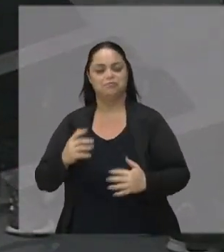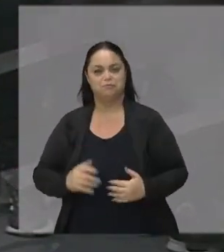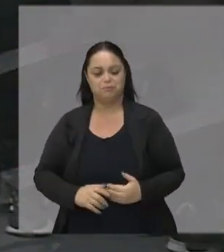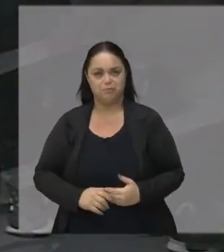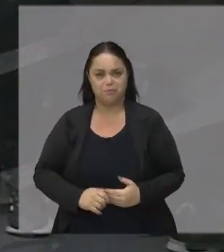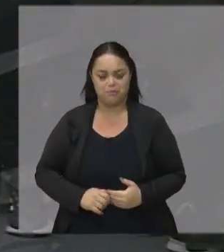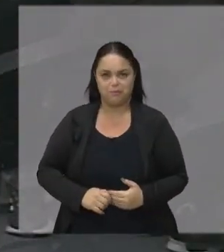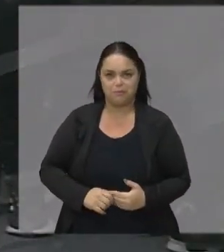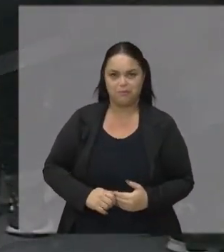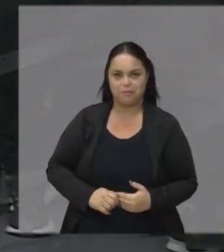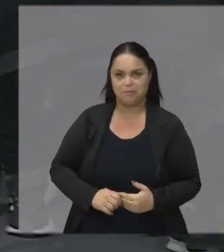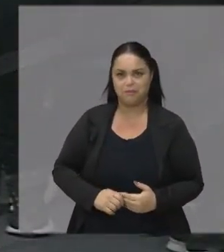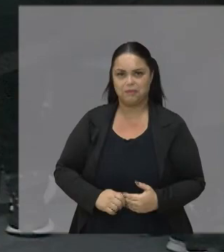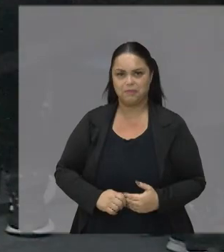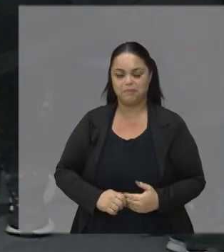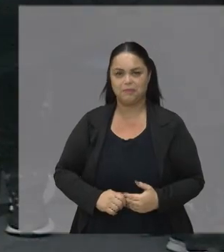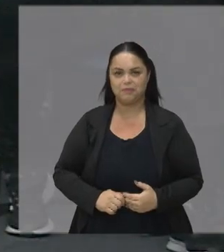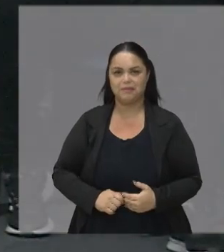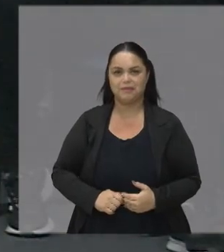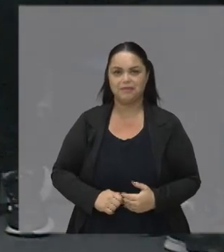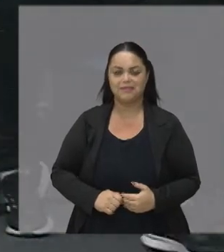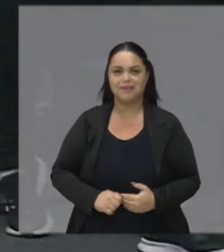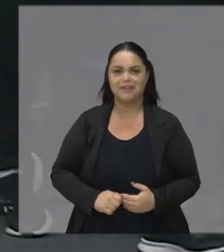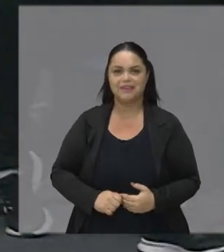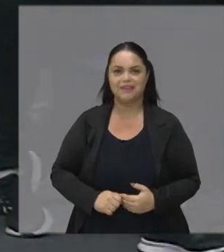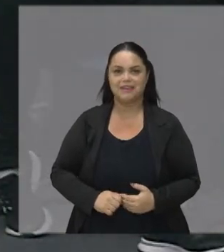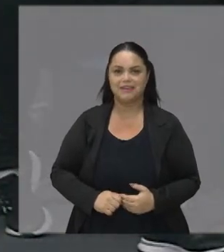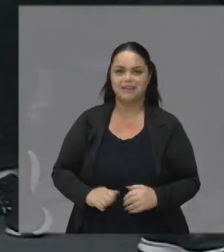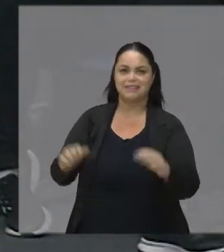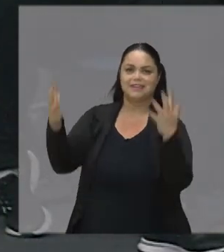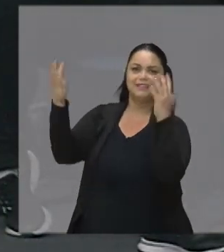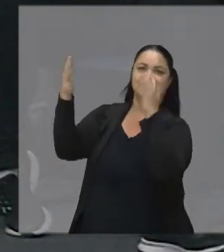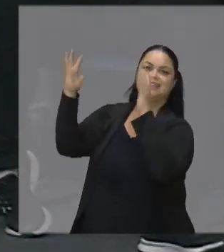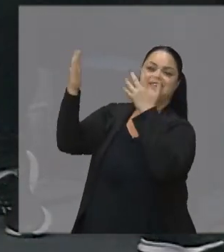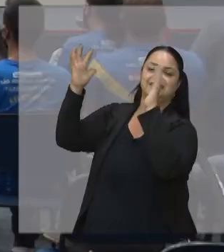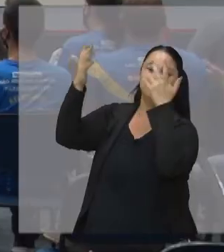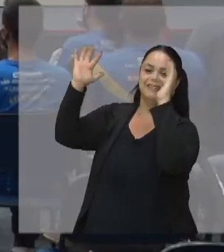Tão certo certo certo como